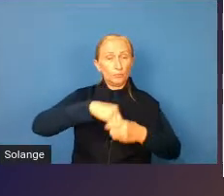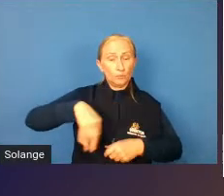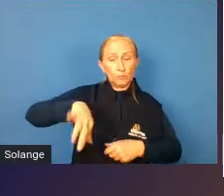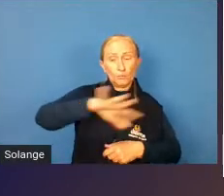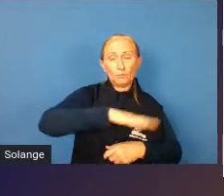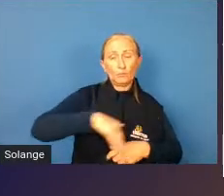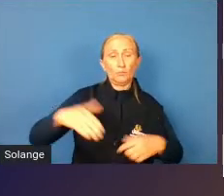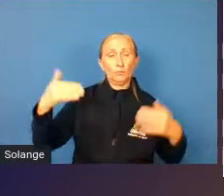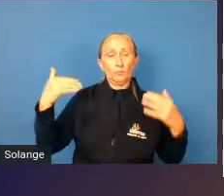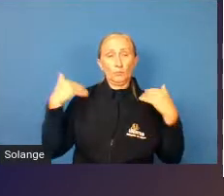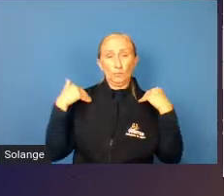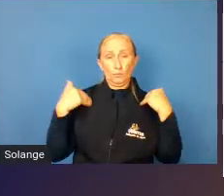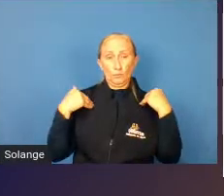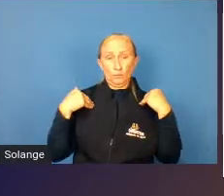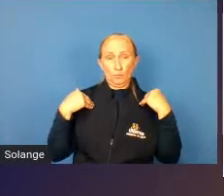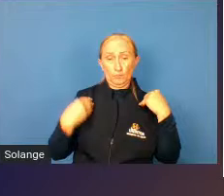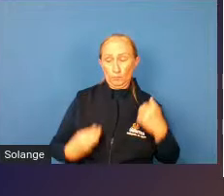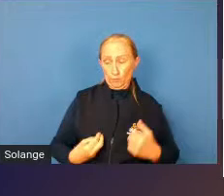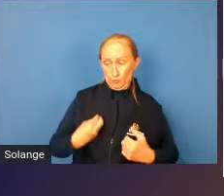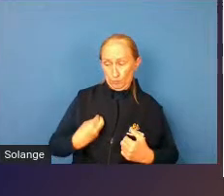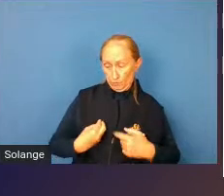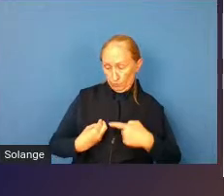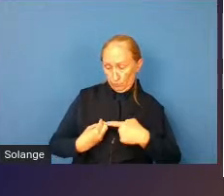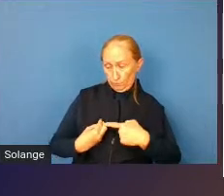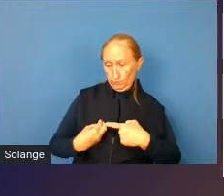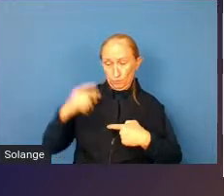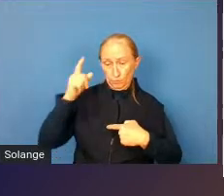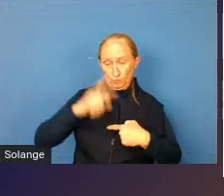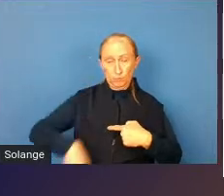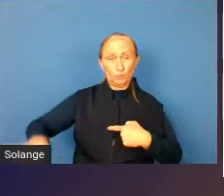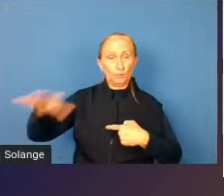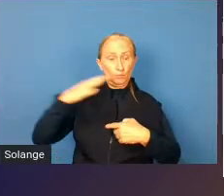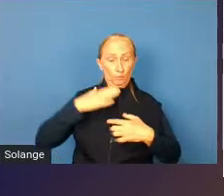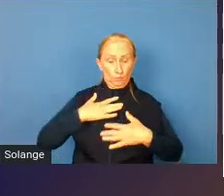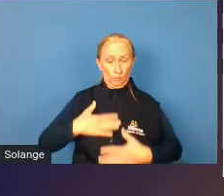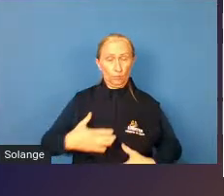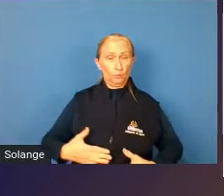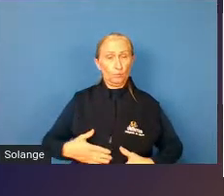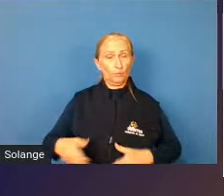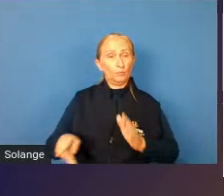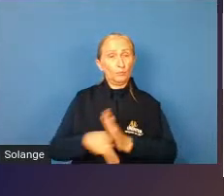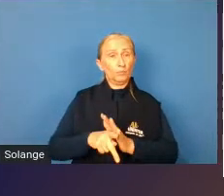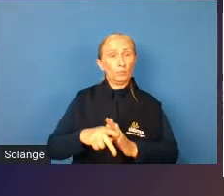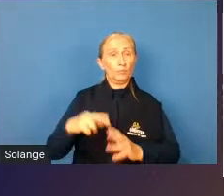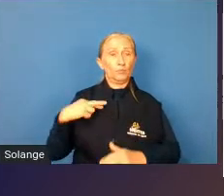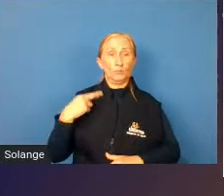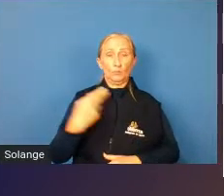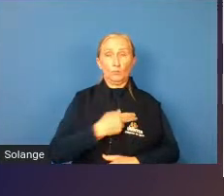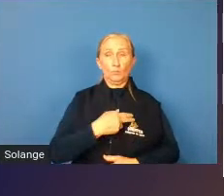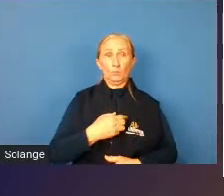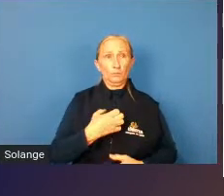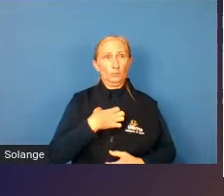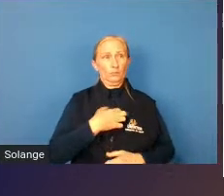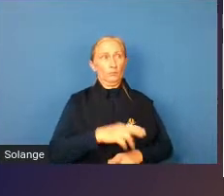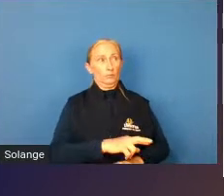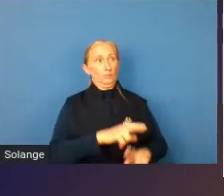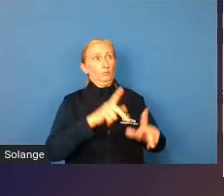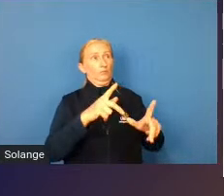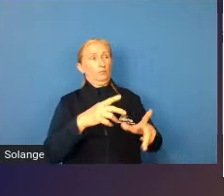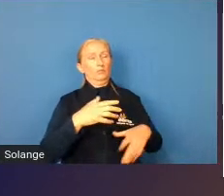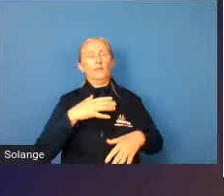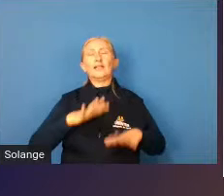A existência desse corpo trans é uma existência que causa estranhamento e causa